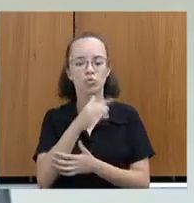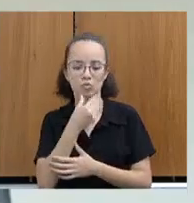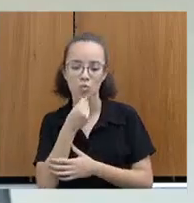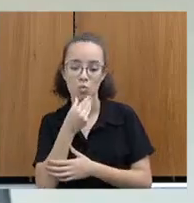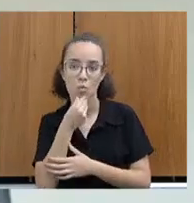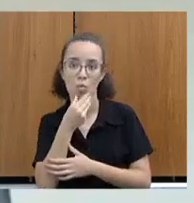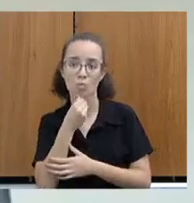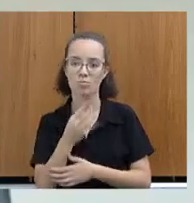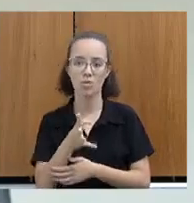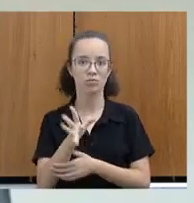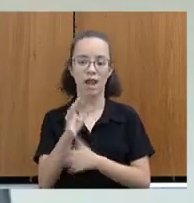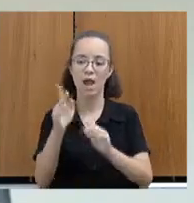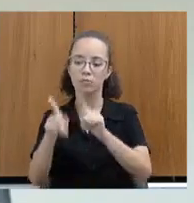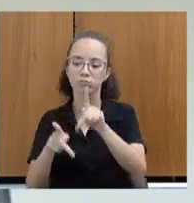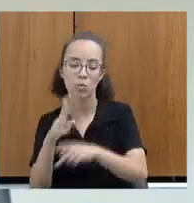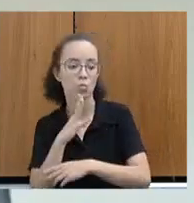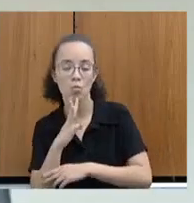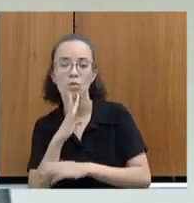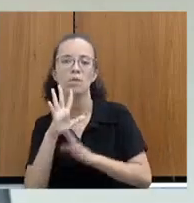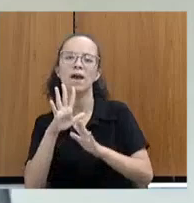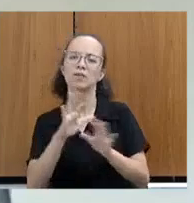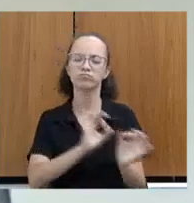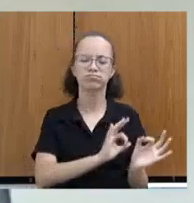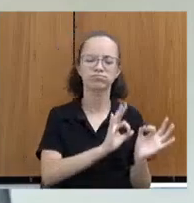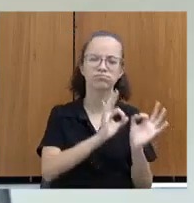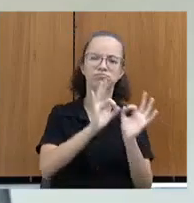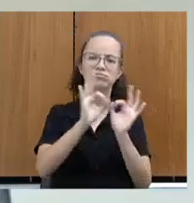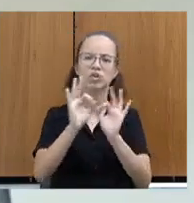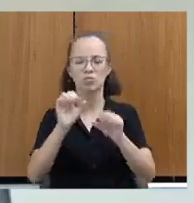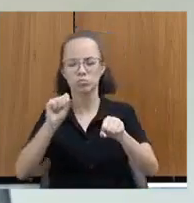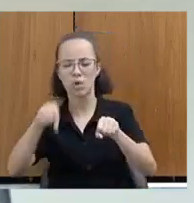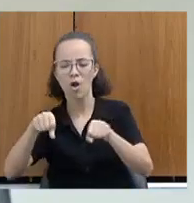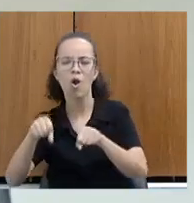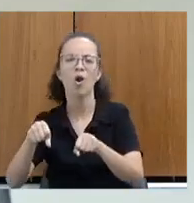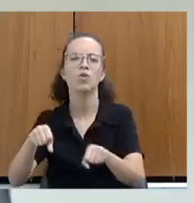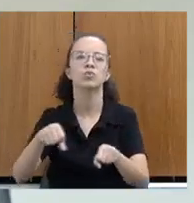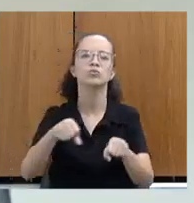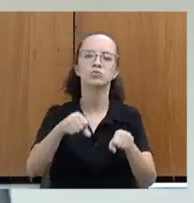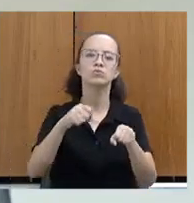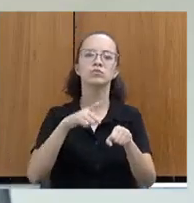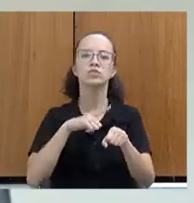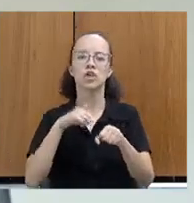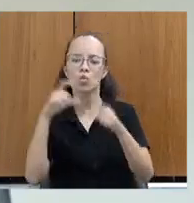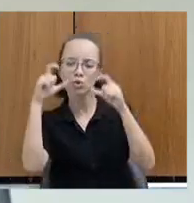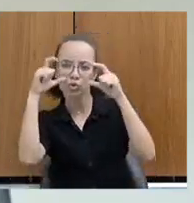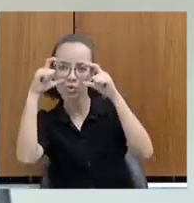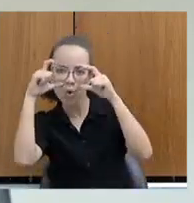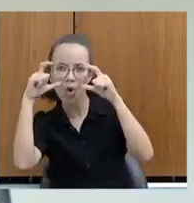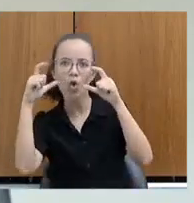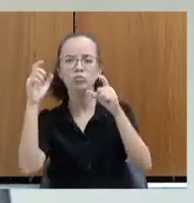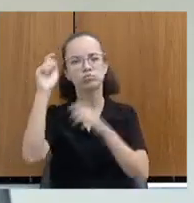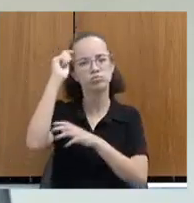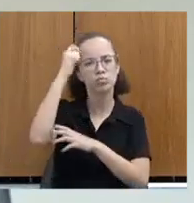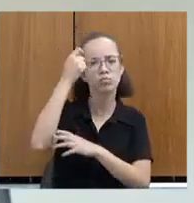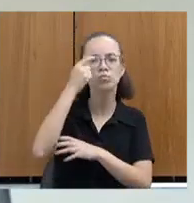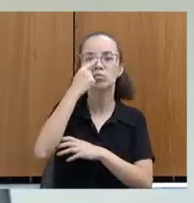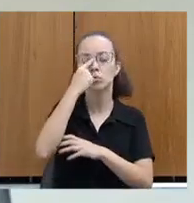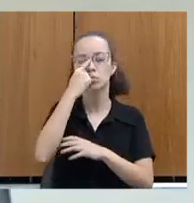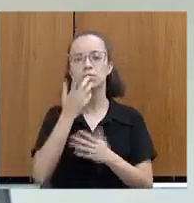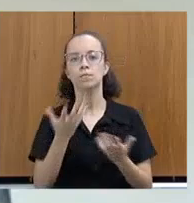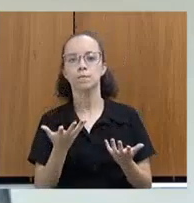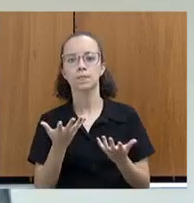da comunidade acompanhou toda a celebração, havia chegado de moto no distrito, estava com óculos espelhados, uma atitude